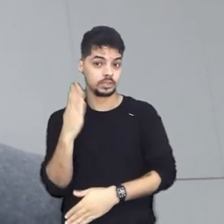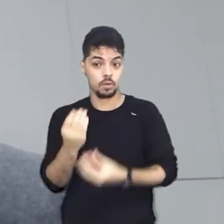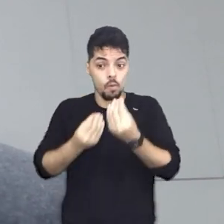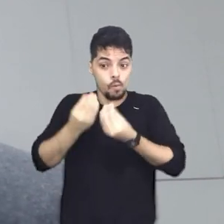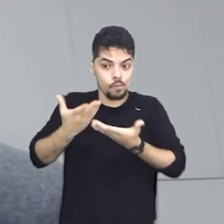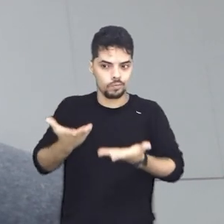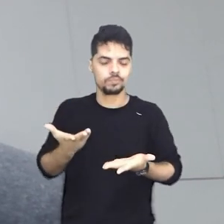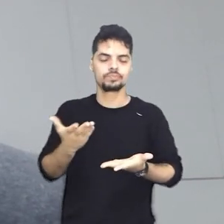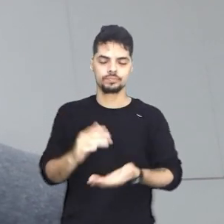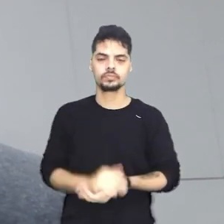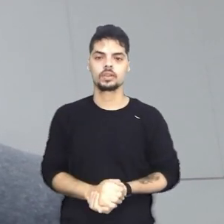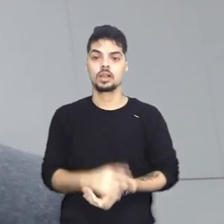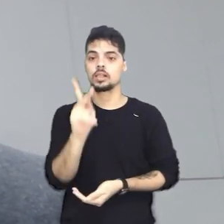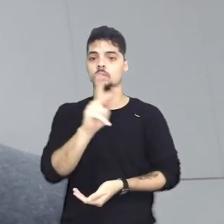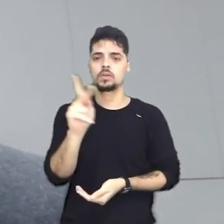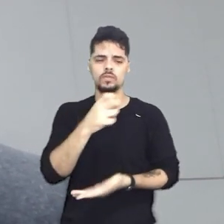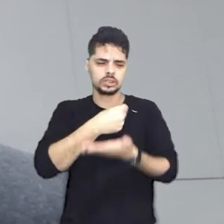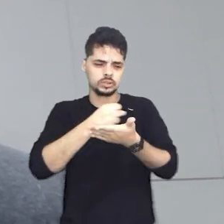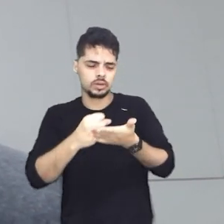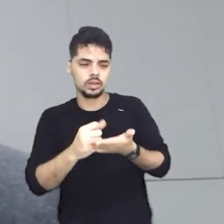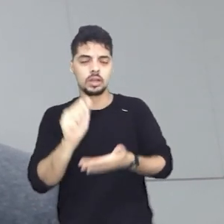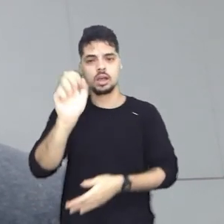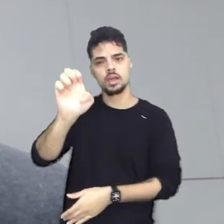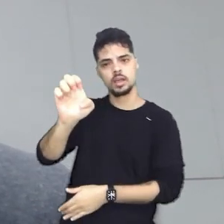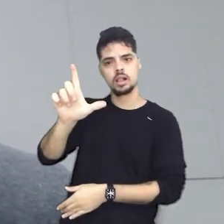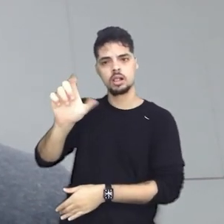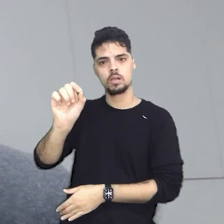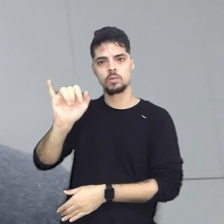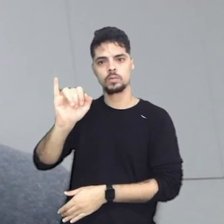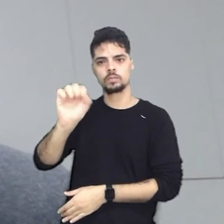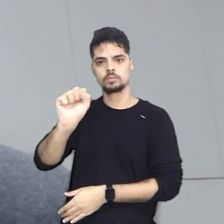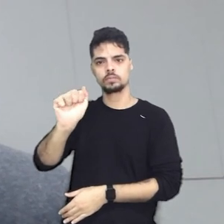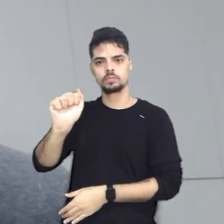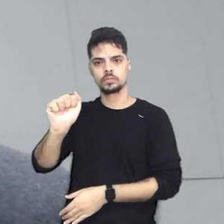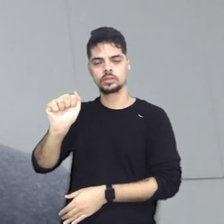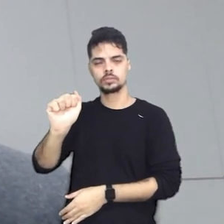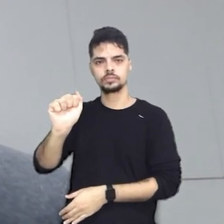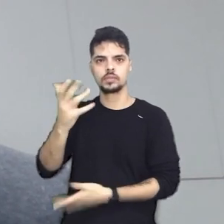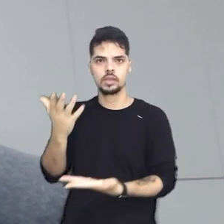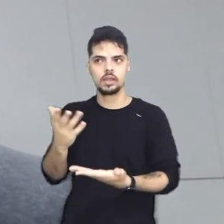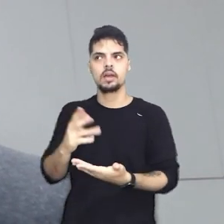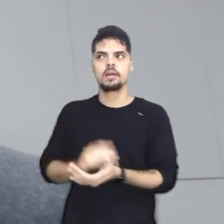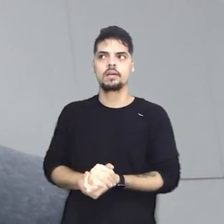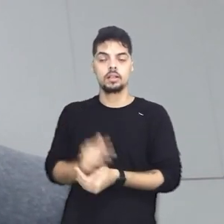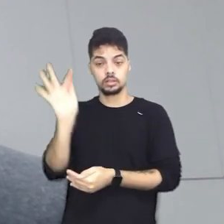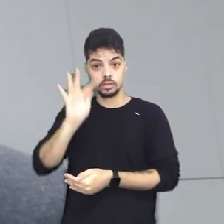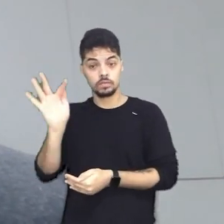sobre o texto intitulado Ideias Republicanas na